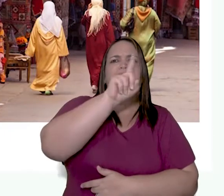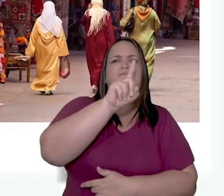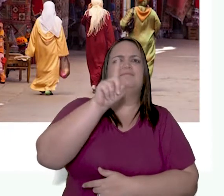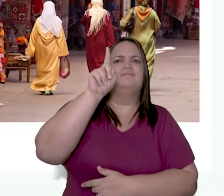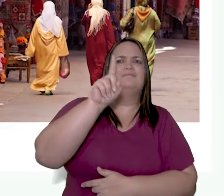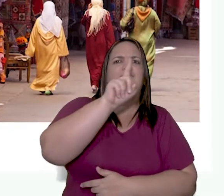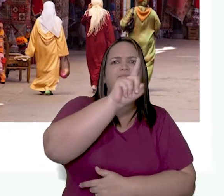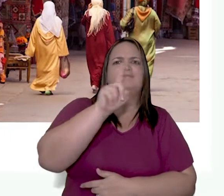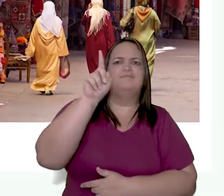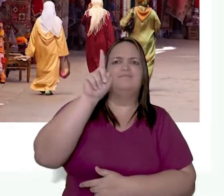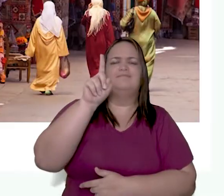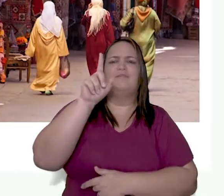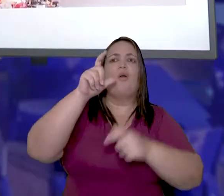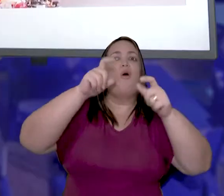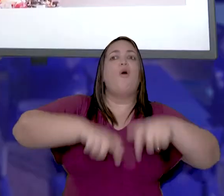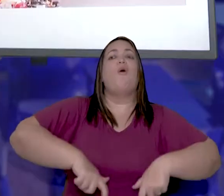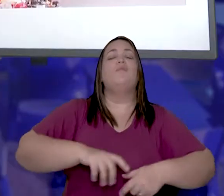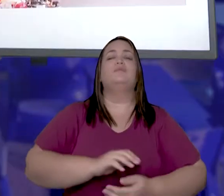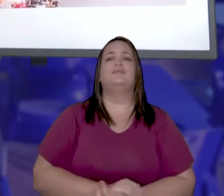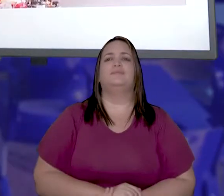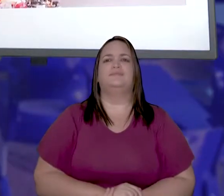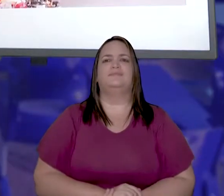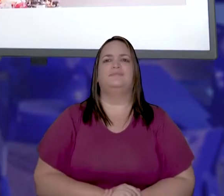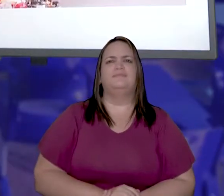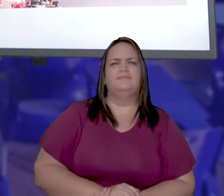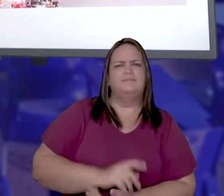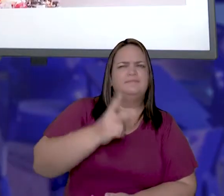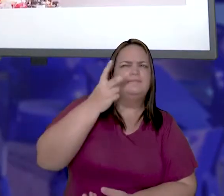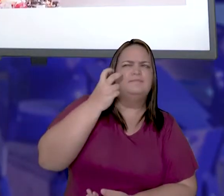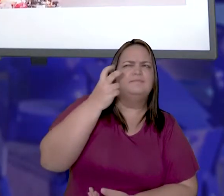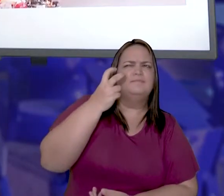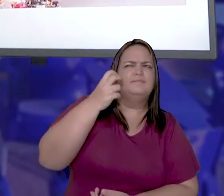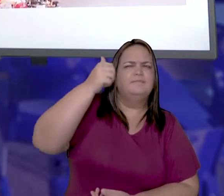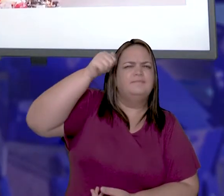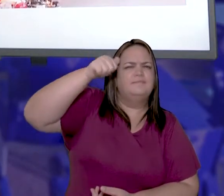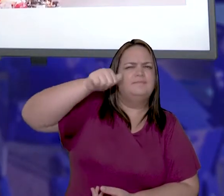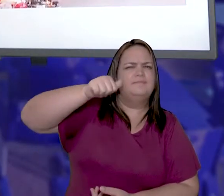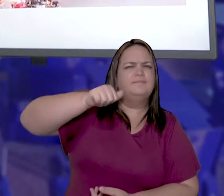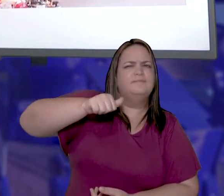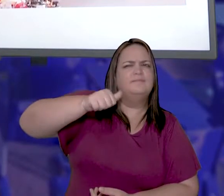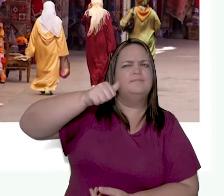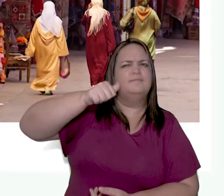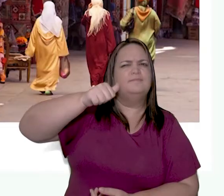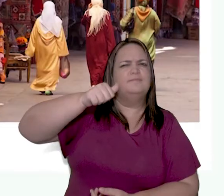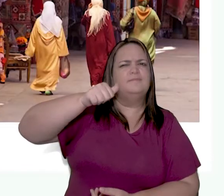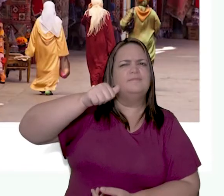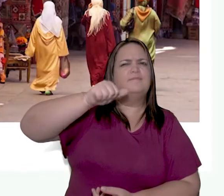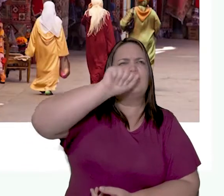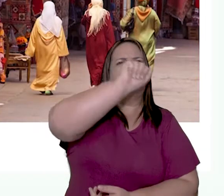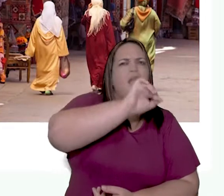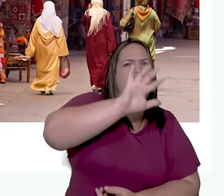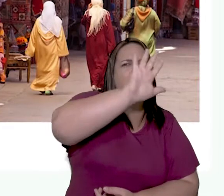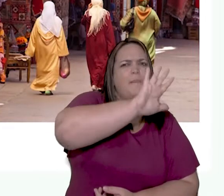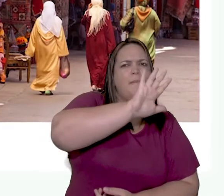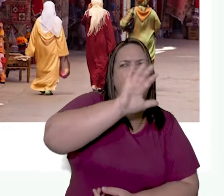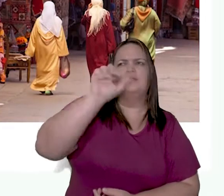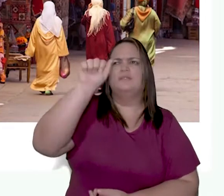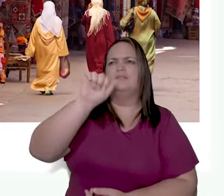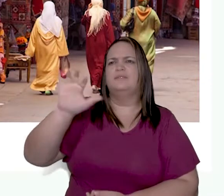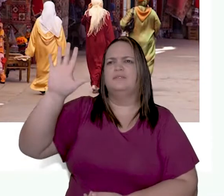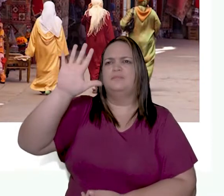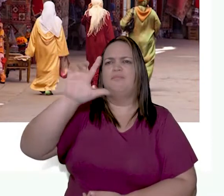estão na nossa tela? Analise, por favor, a imagem da direita, onde temos uma